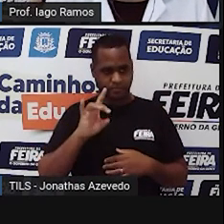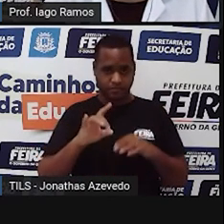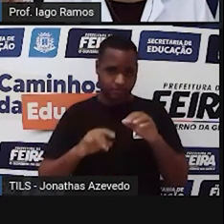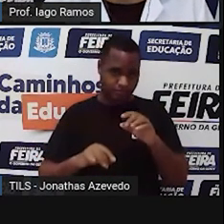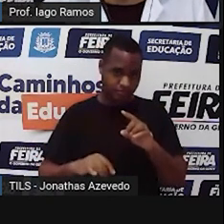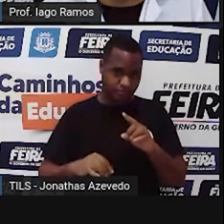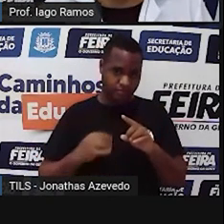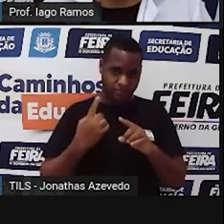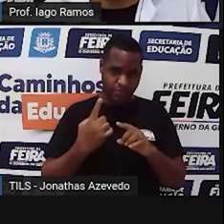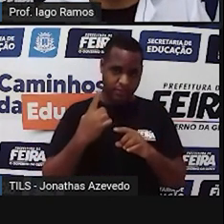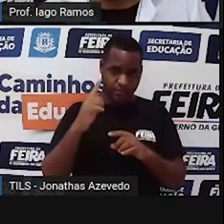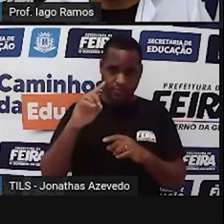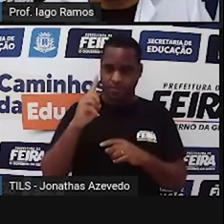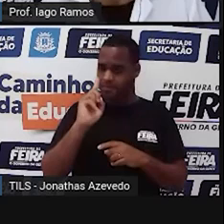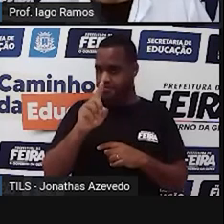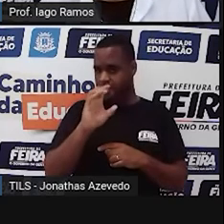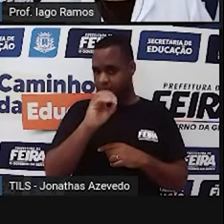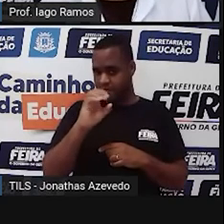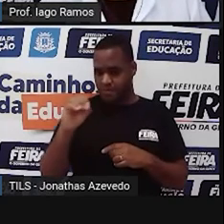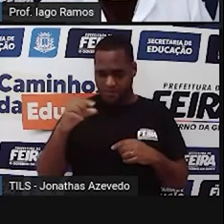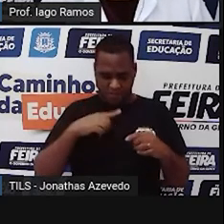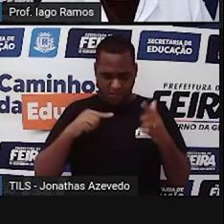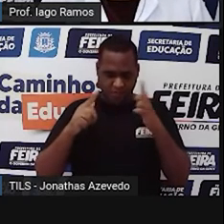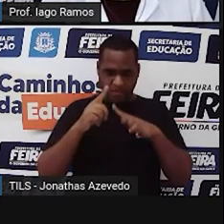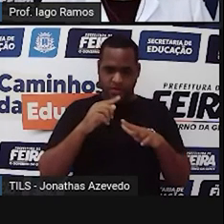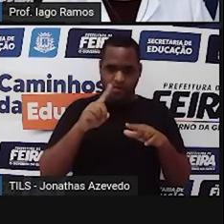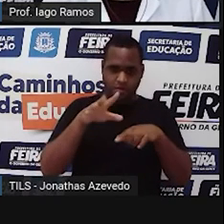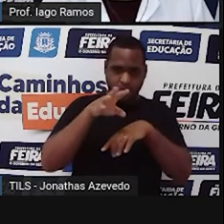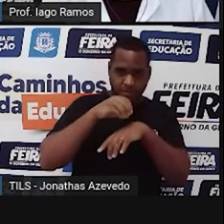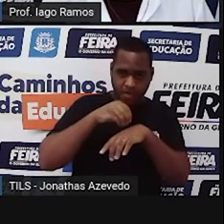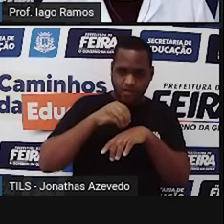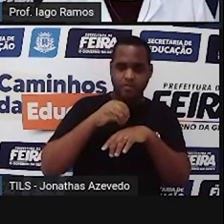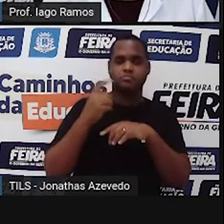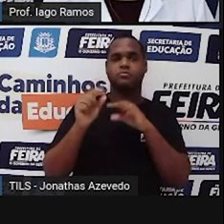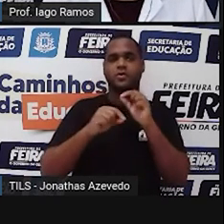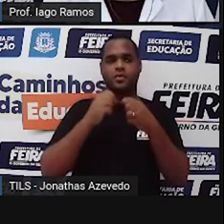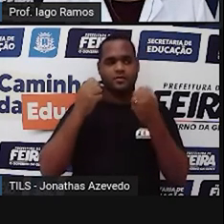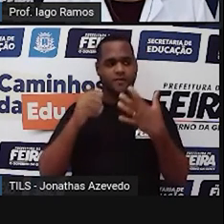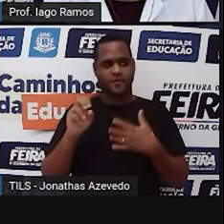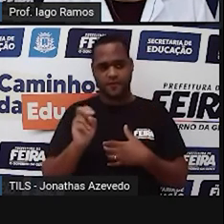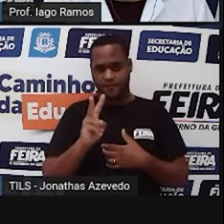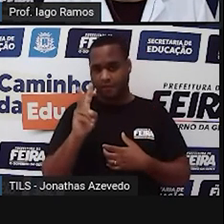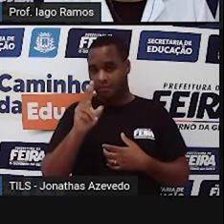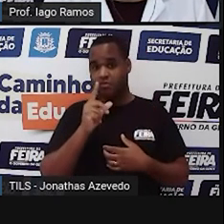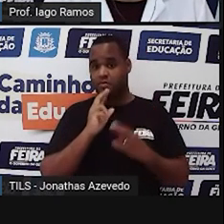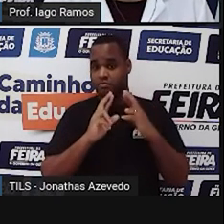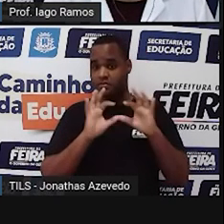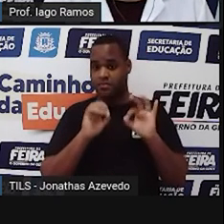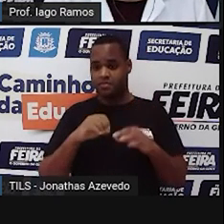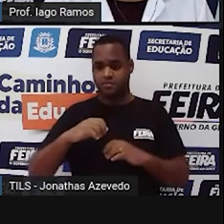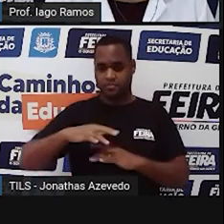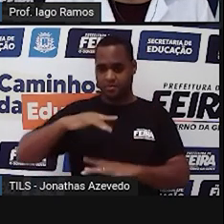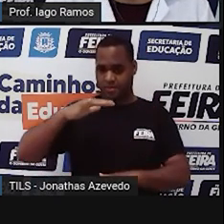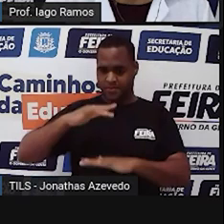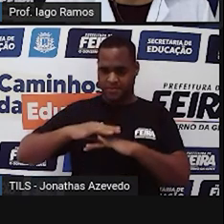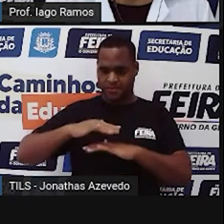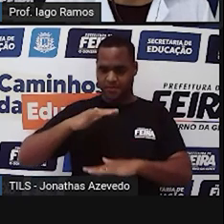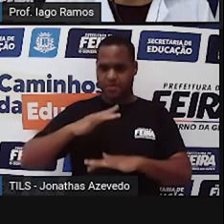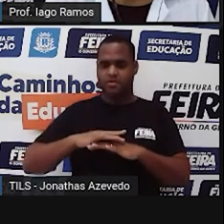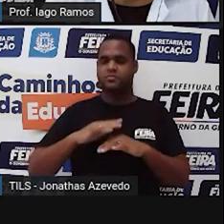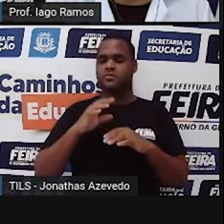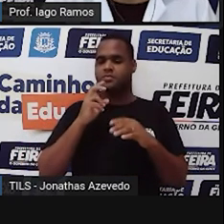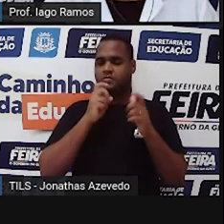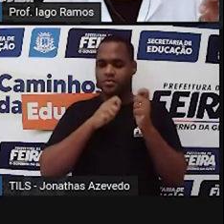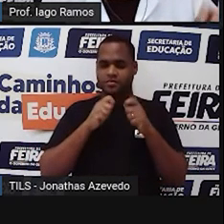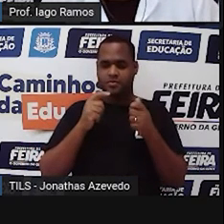multiplicação por mil. Então, gente vai pegar ali o valor do reservatório, do volume do reservatório da usina de Paulo